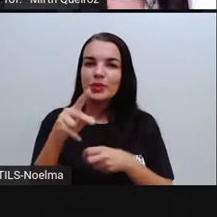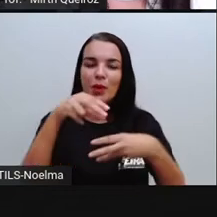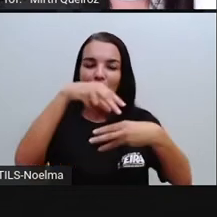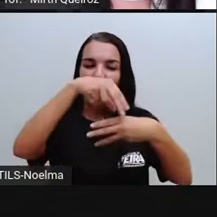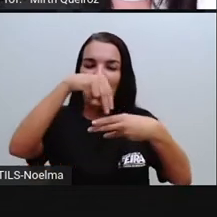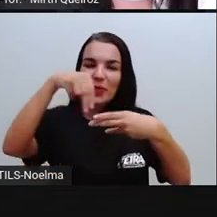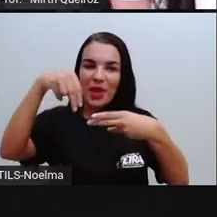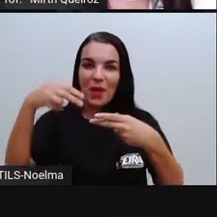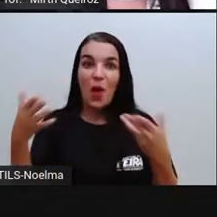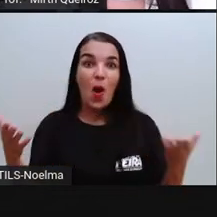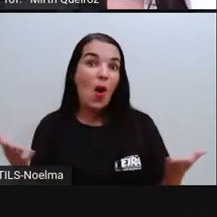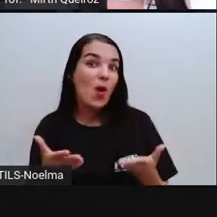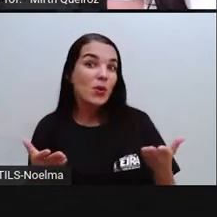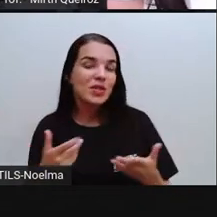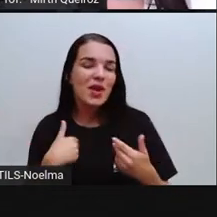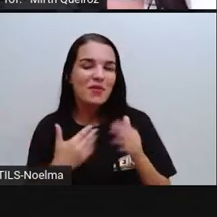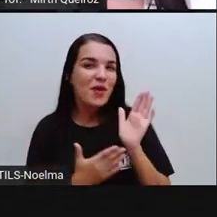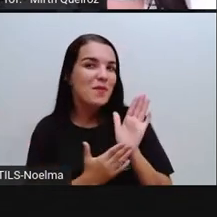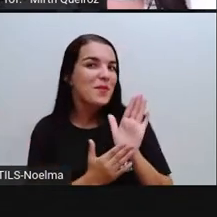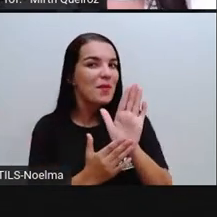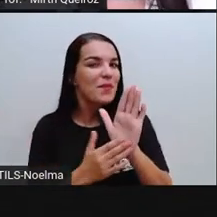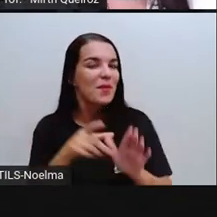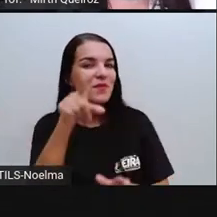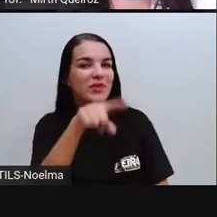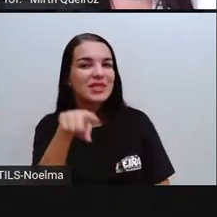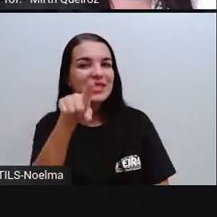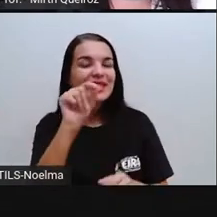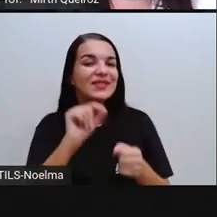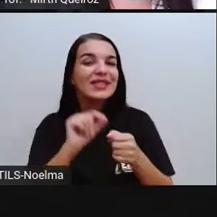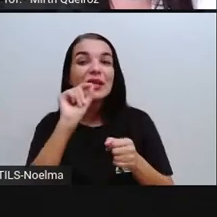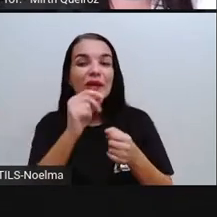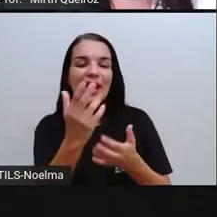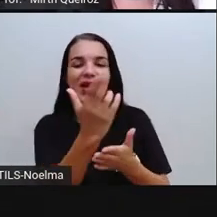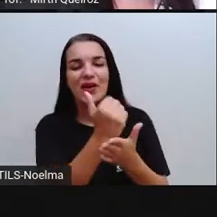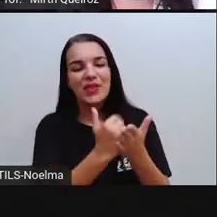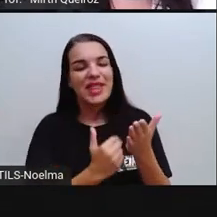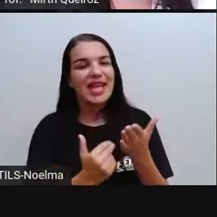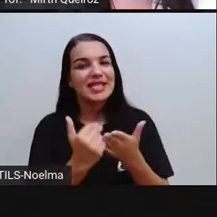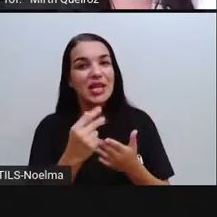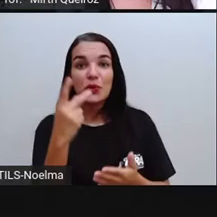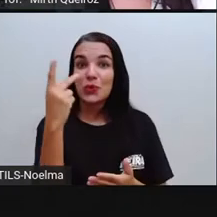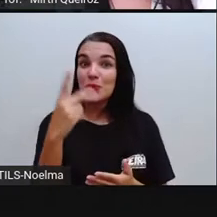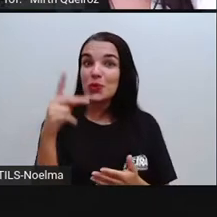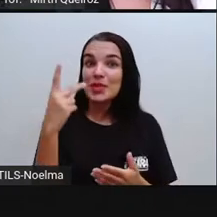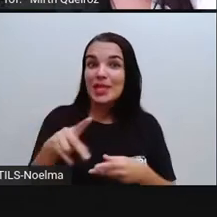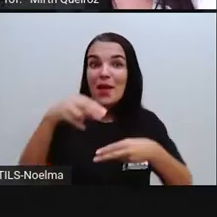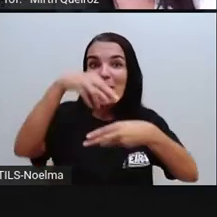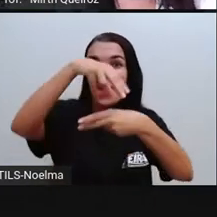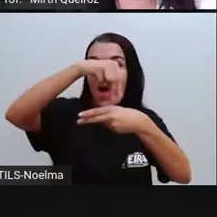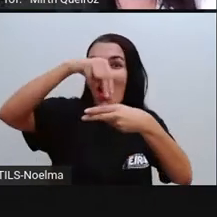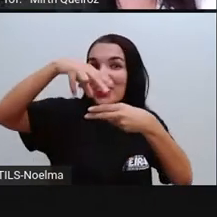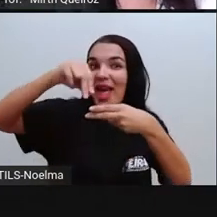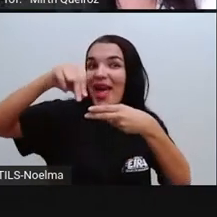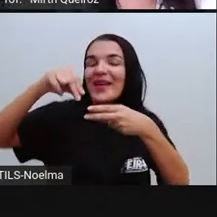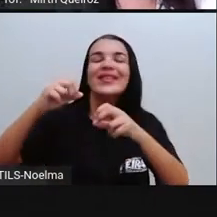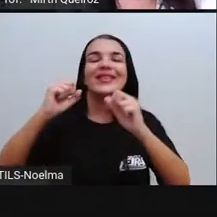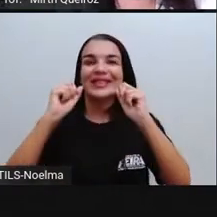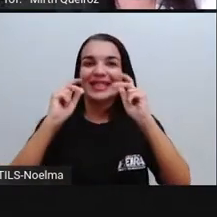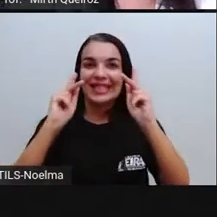E hoje eu vou propor para vocês fazerem a ilustração deste cordel que vocês